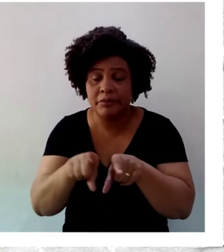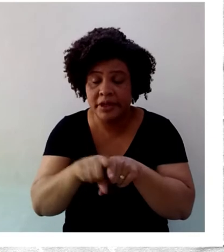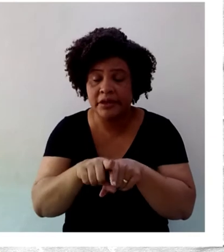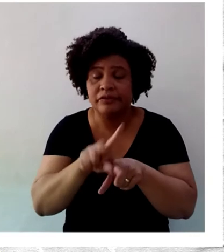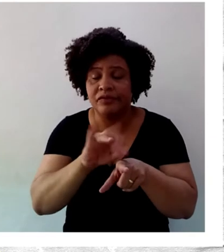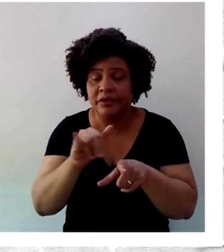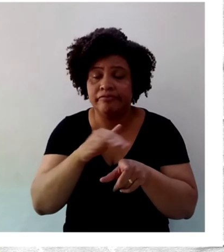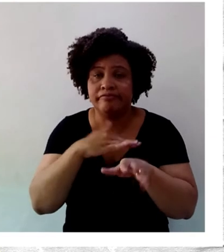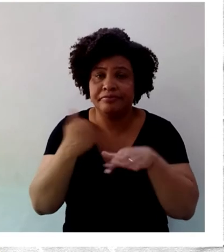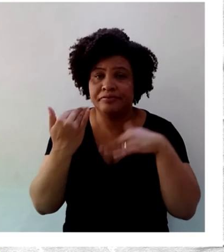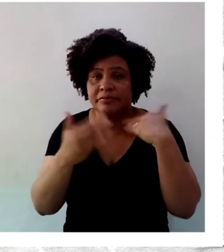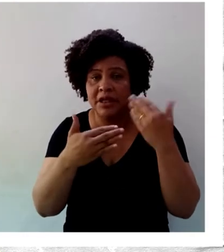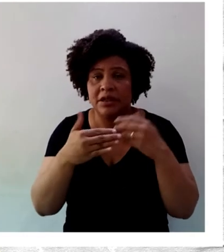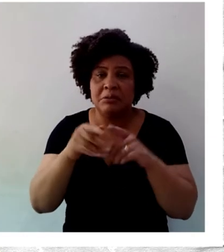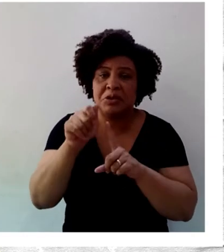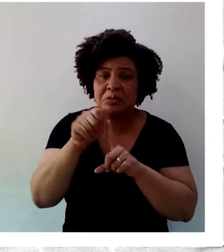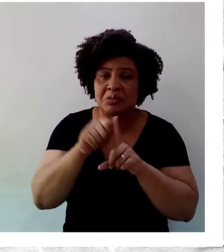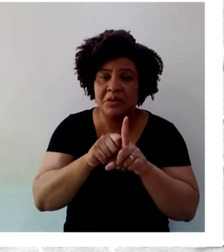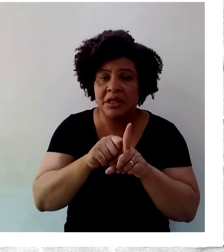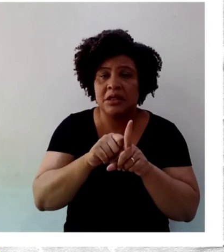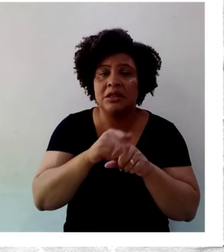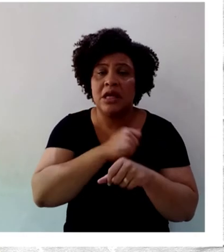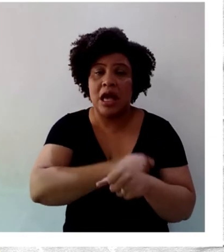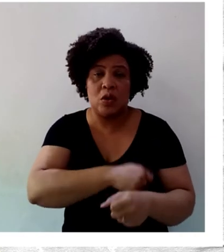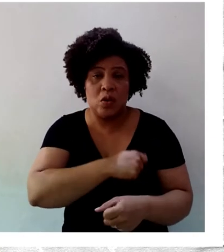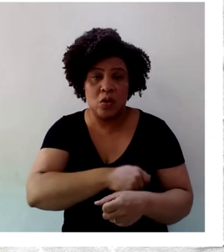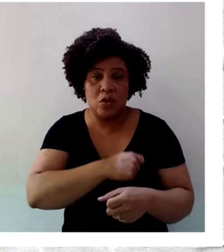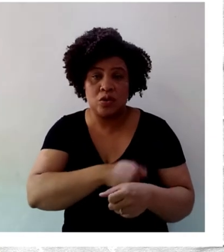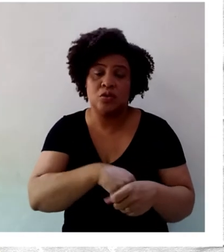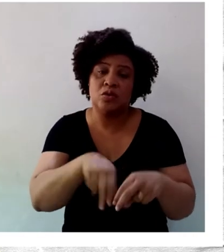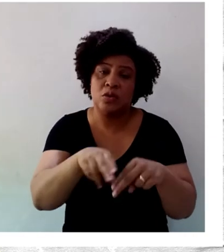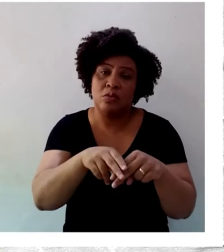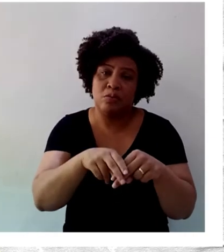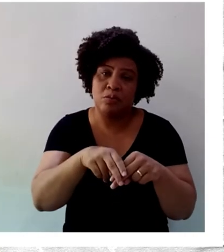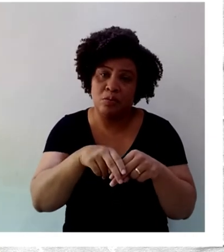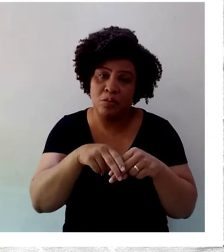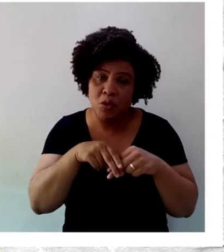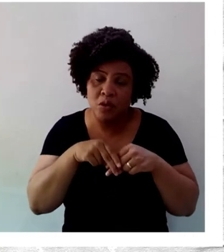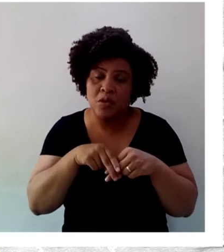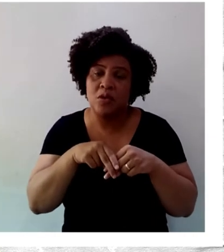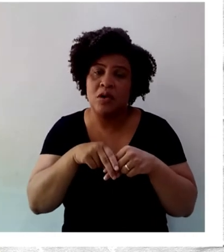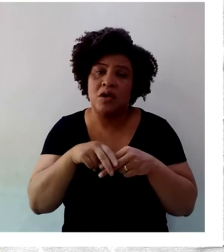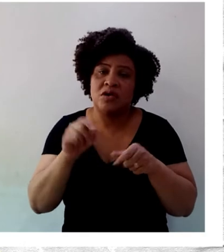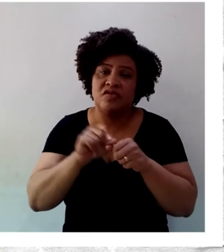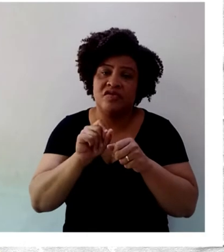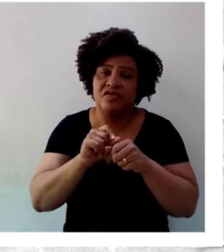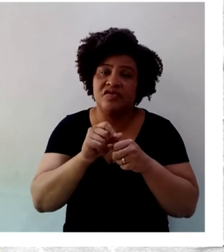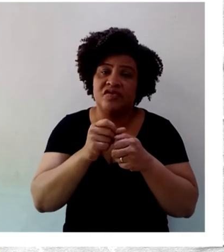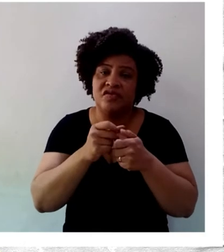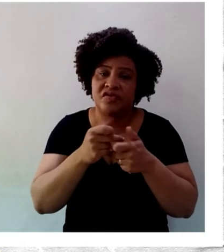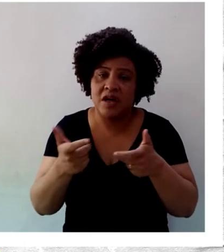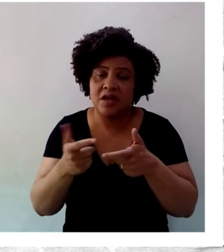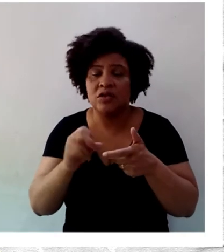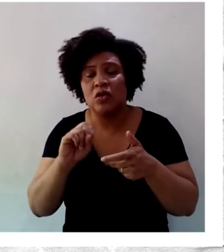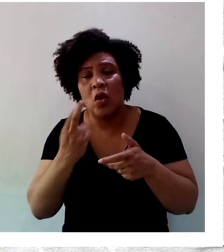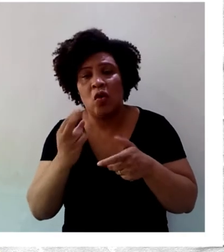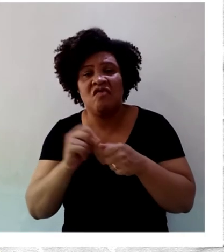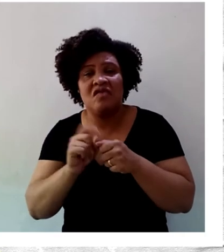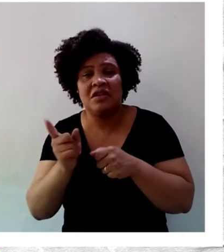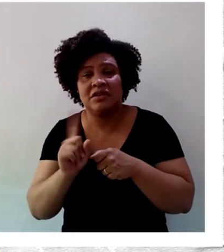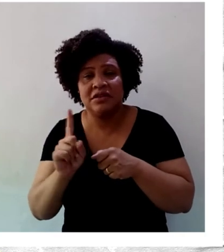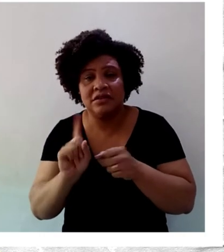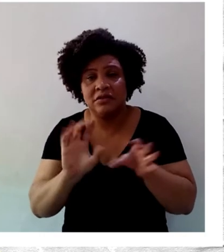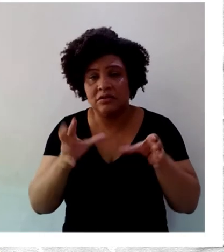mínimo até meados de agosto por conta do que faz e por conta do que deixa de fazer o governo